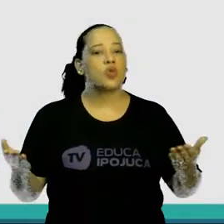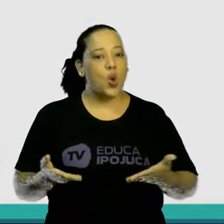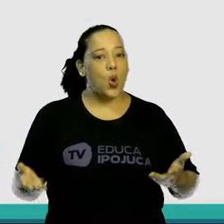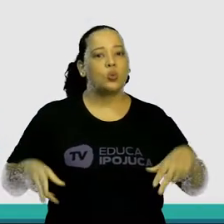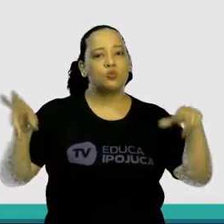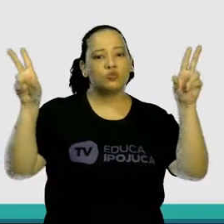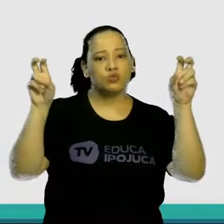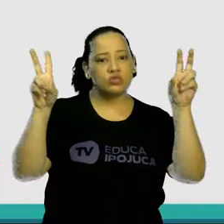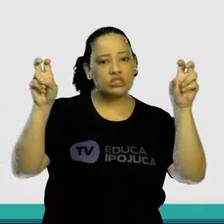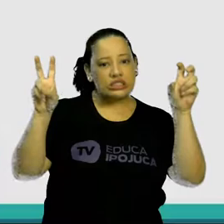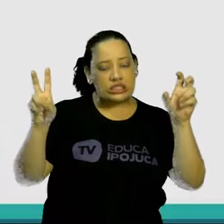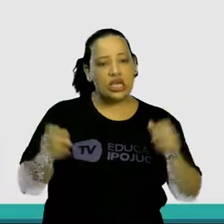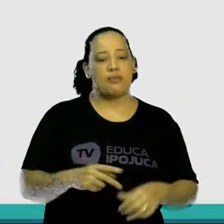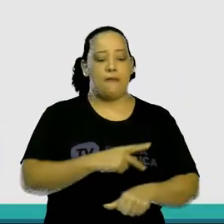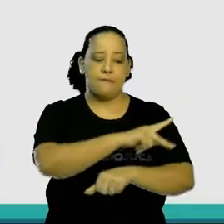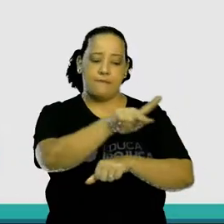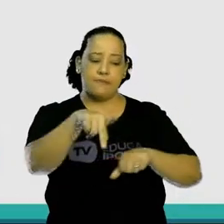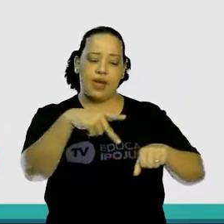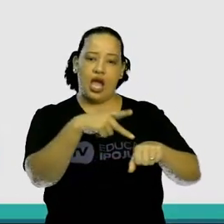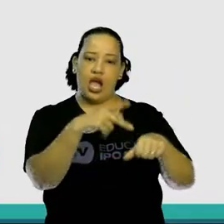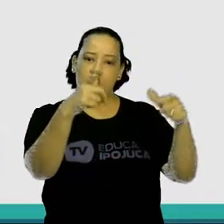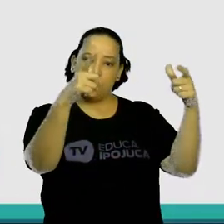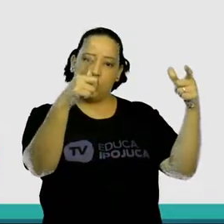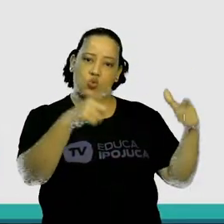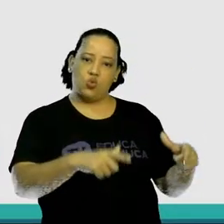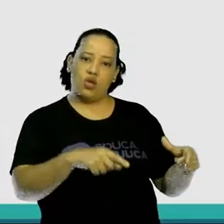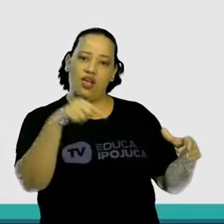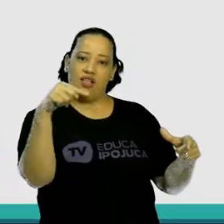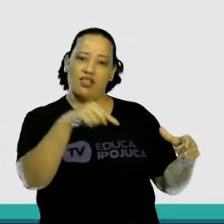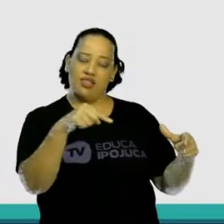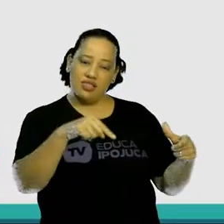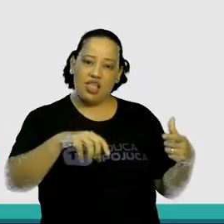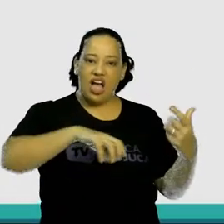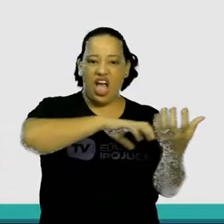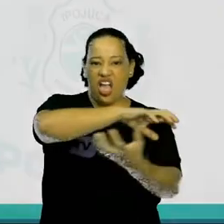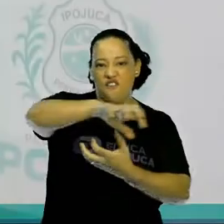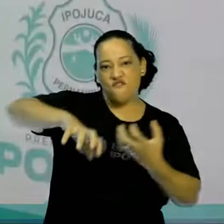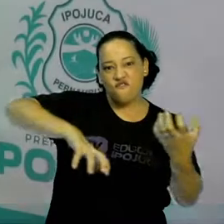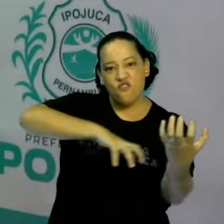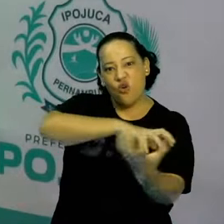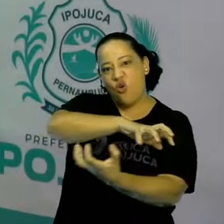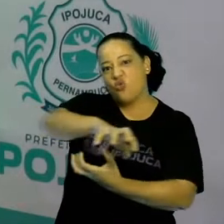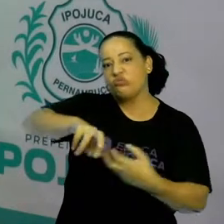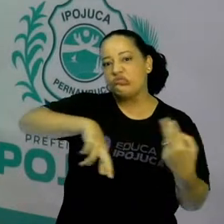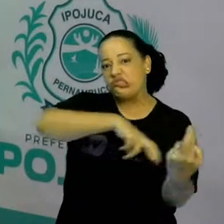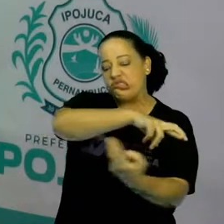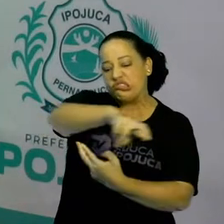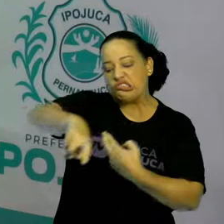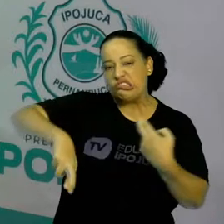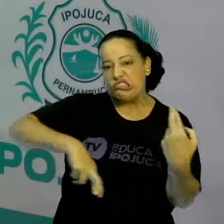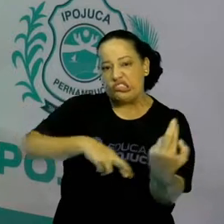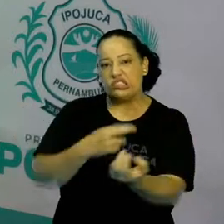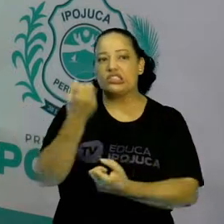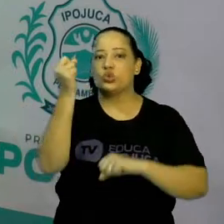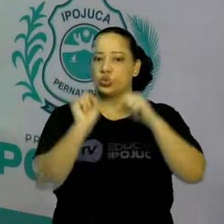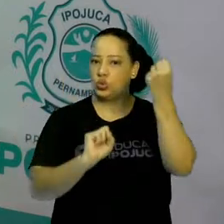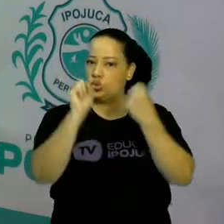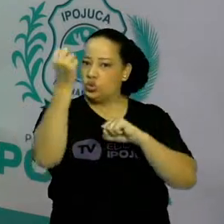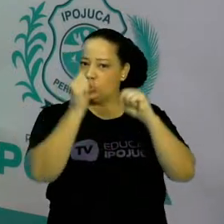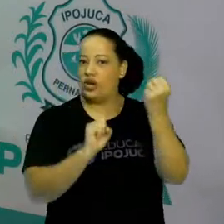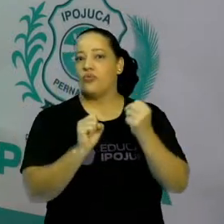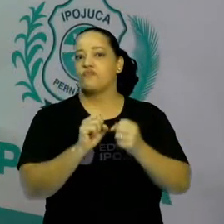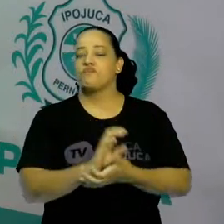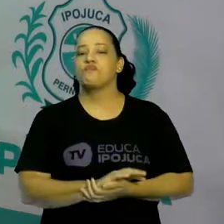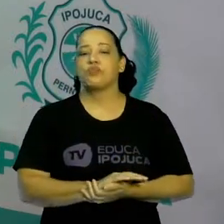Inglaterra antes da Revolução Industrial. A Revolução Industrial, que ela ocorreu ali na Inglaterra,